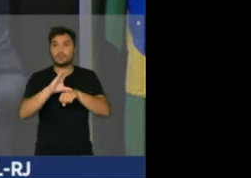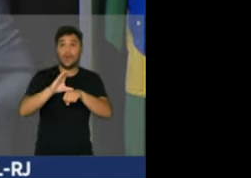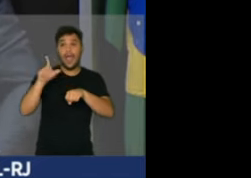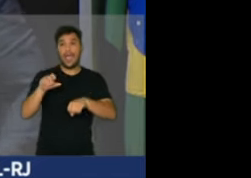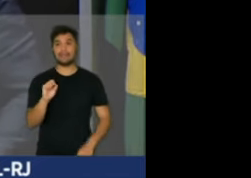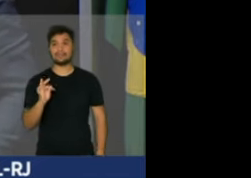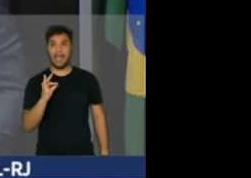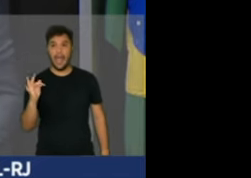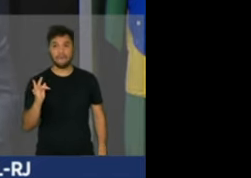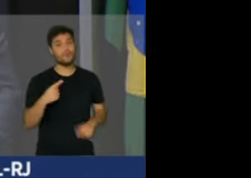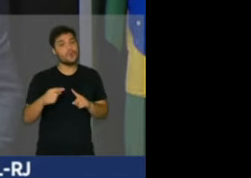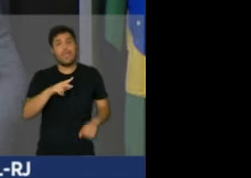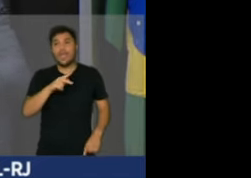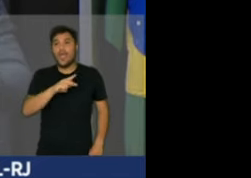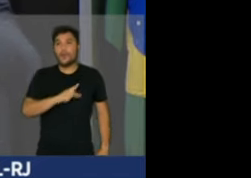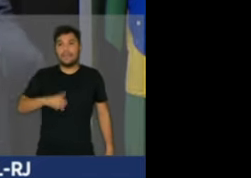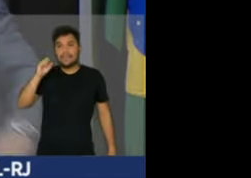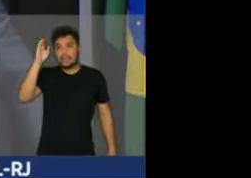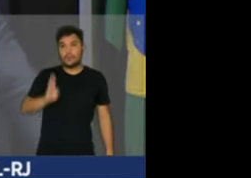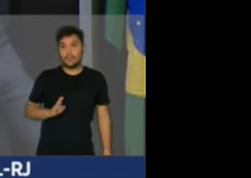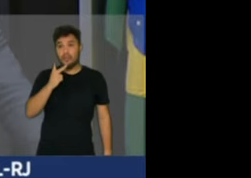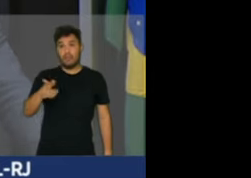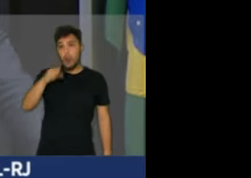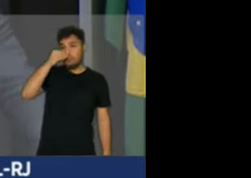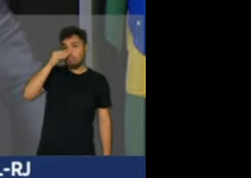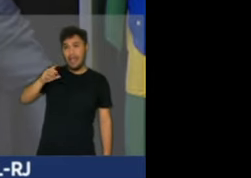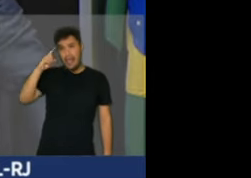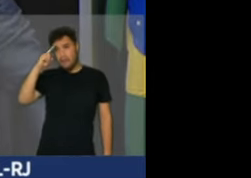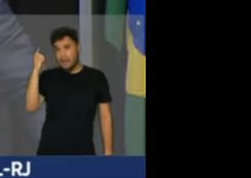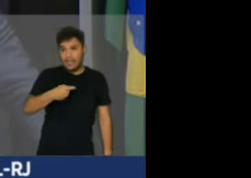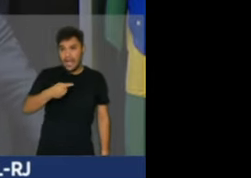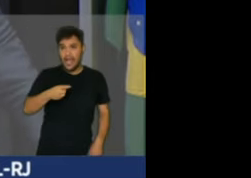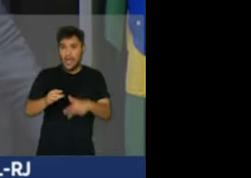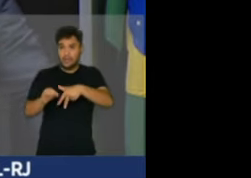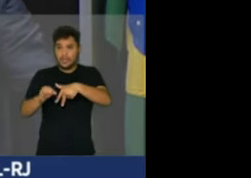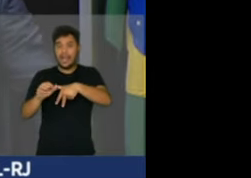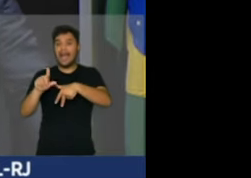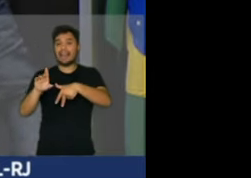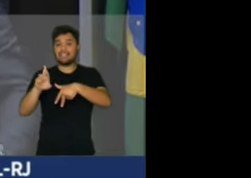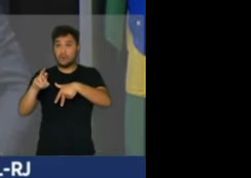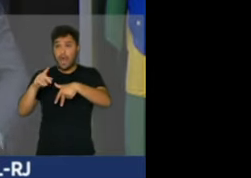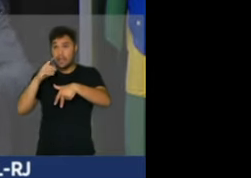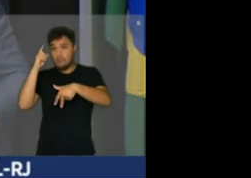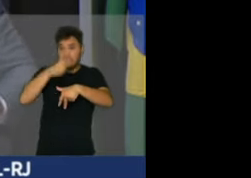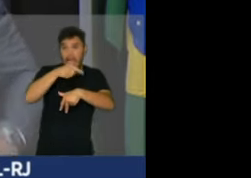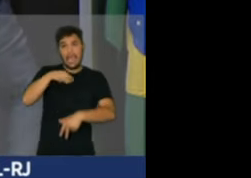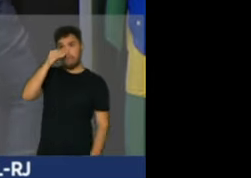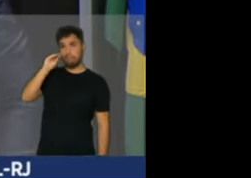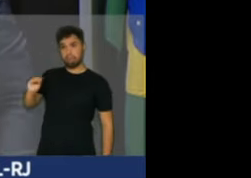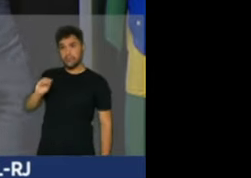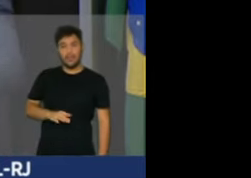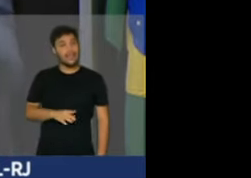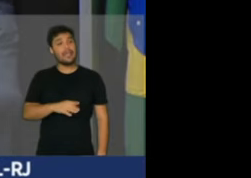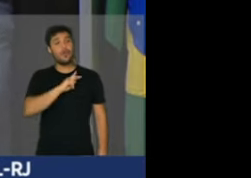à fala do presidente que disse que não irá mais obedecer às ordens do ministro Alisson de Moraes. E obviamente que o presidente se